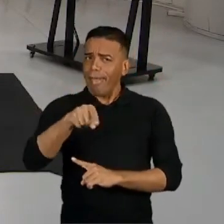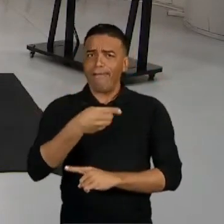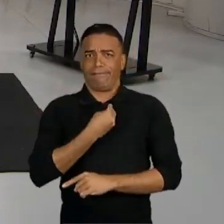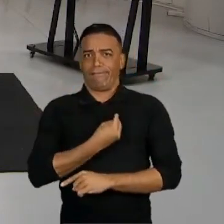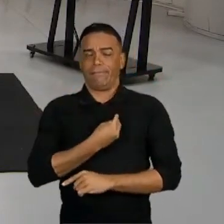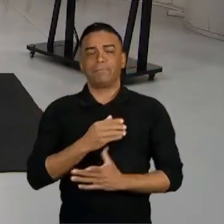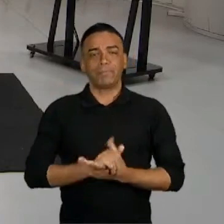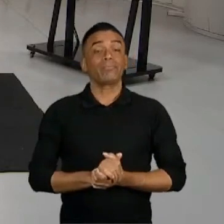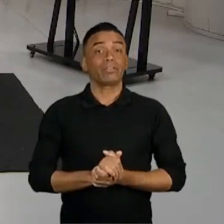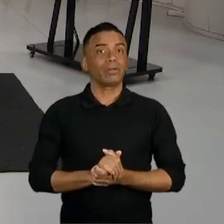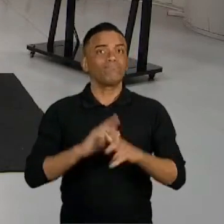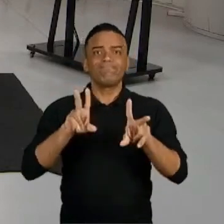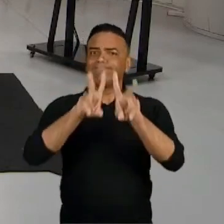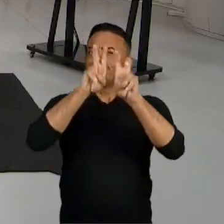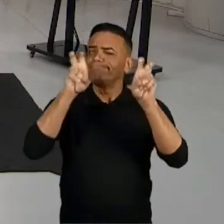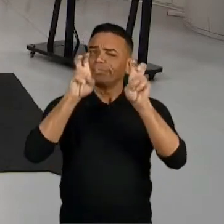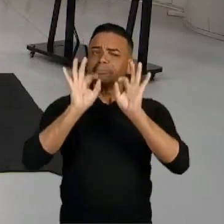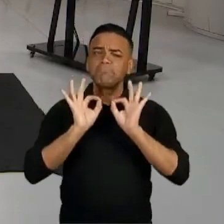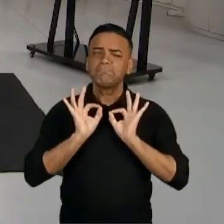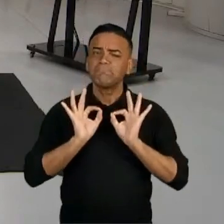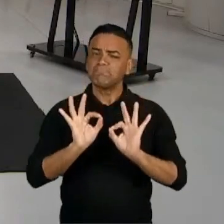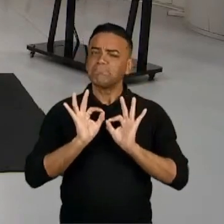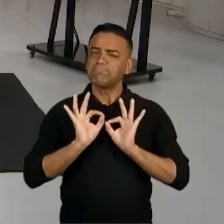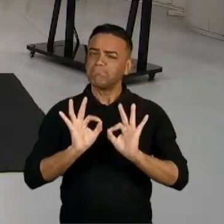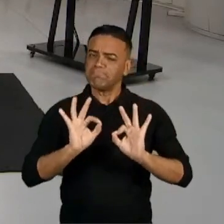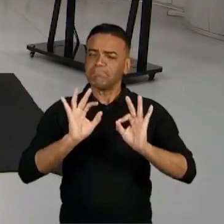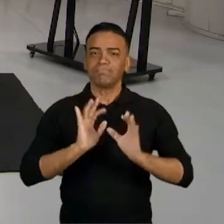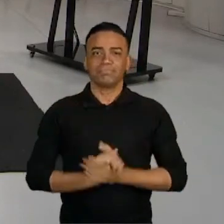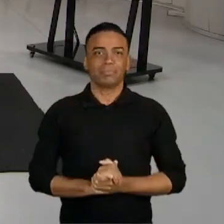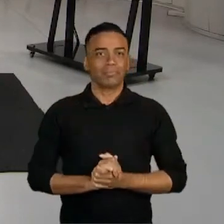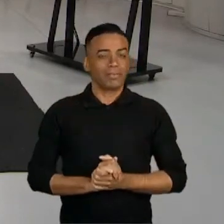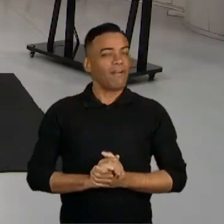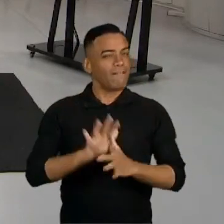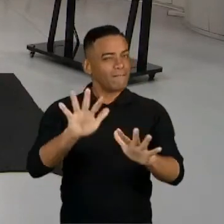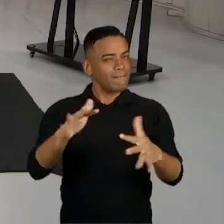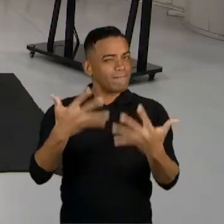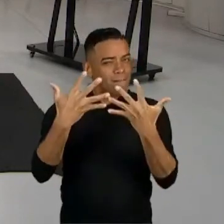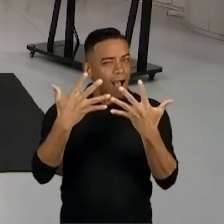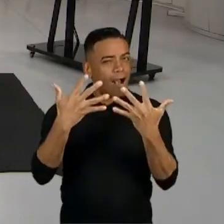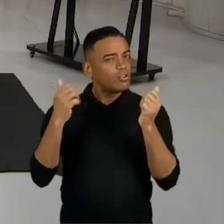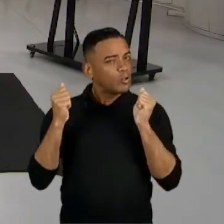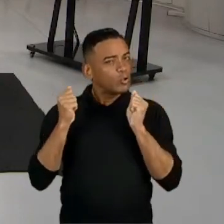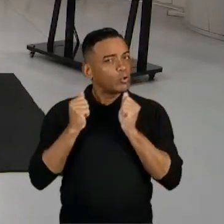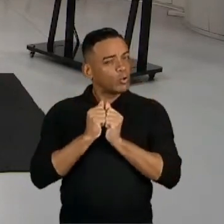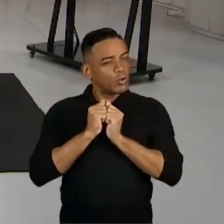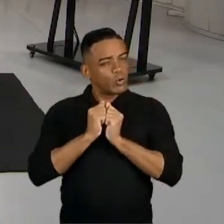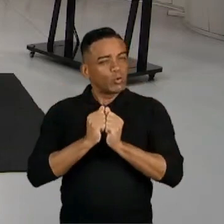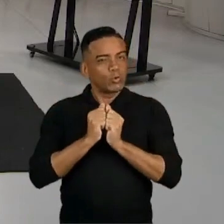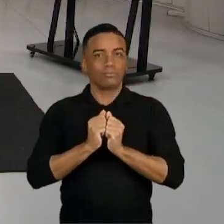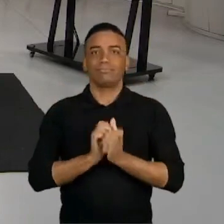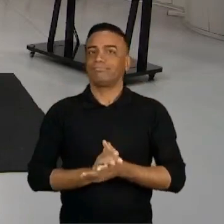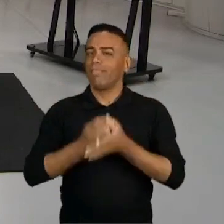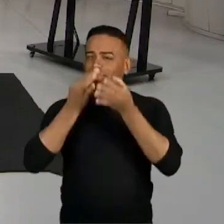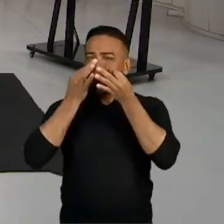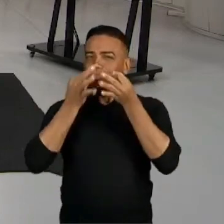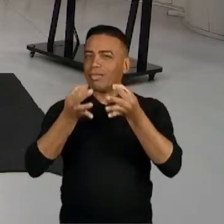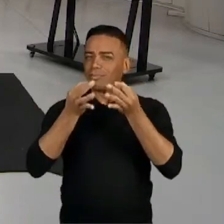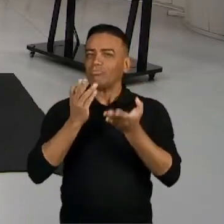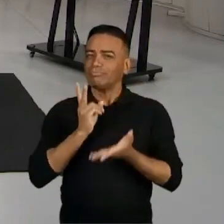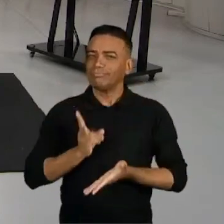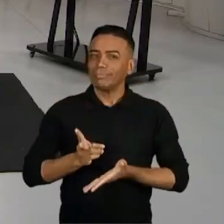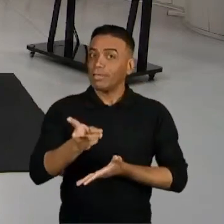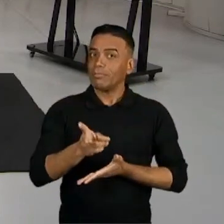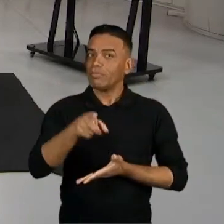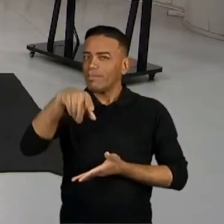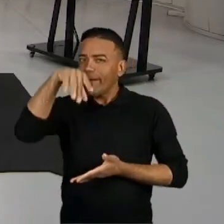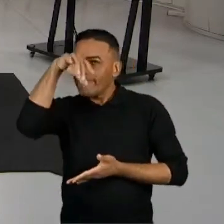o assunto está maravilhoso. Então, fique grudadinho, preste bastante atenção que